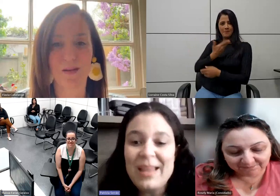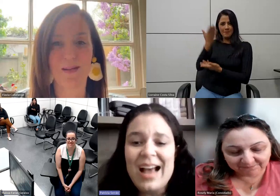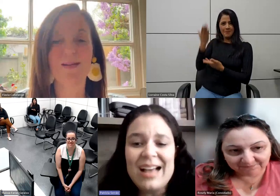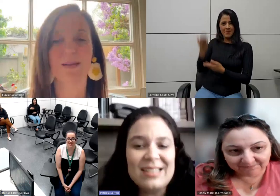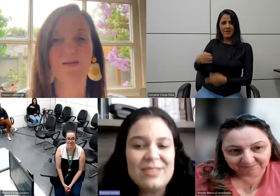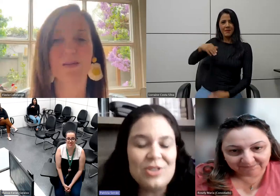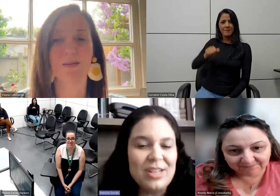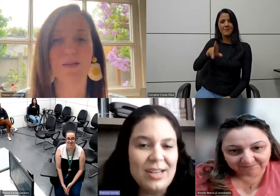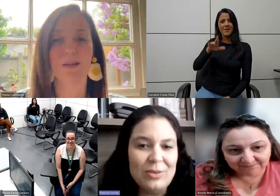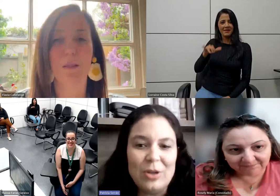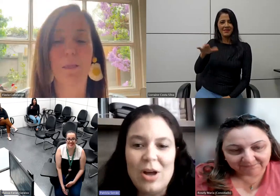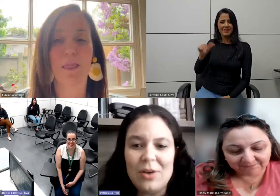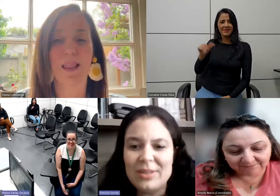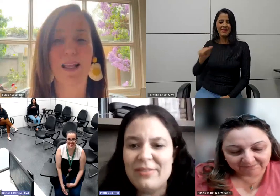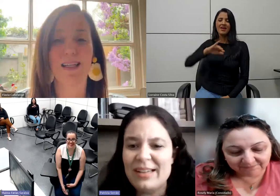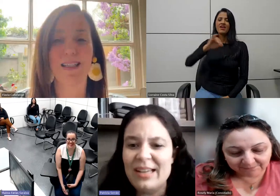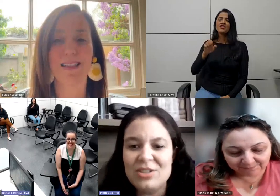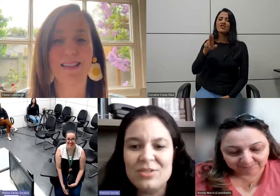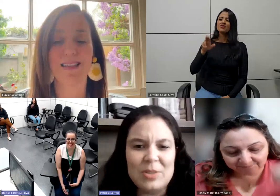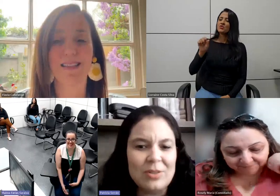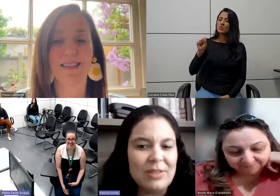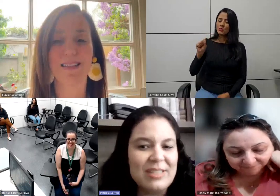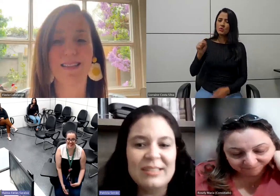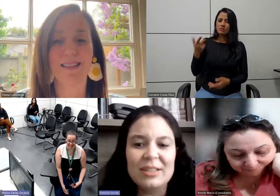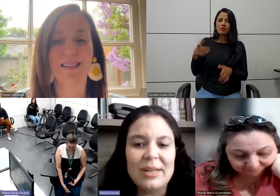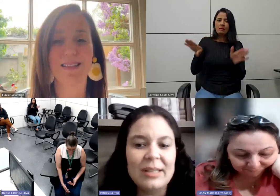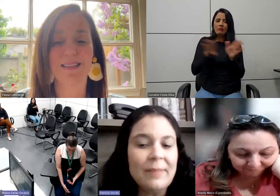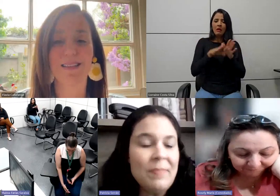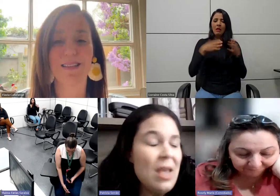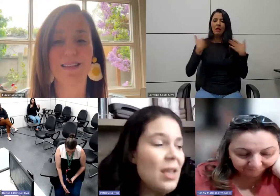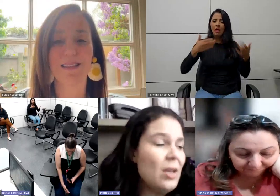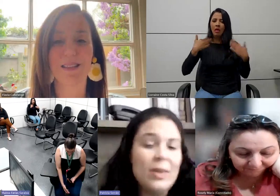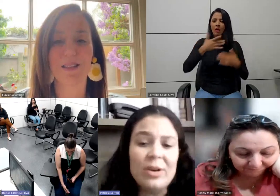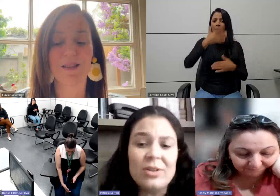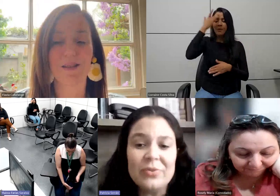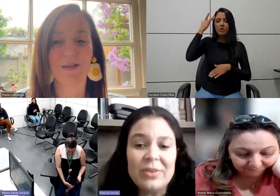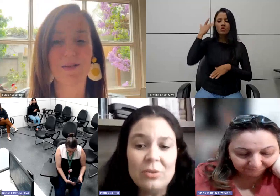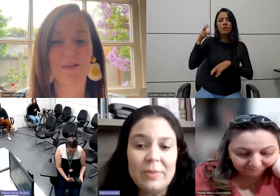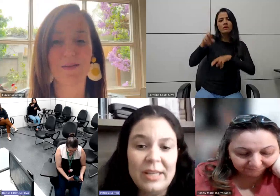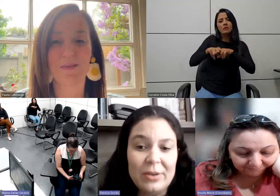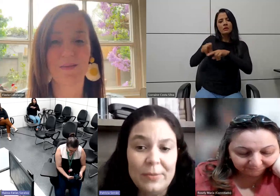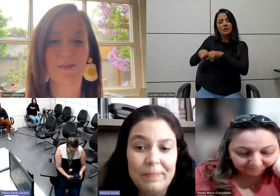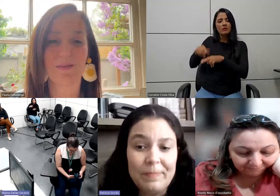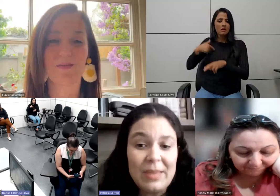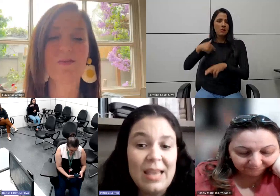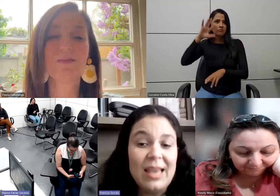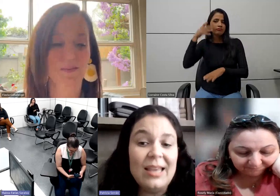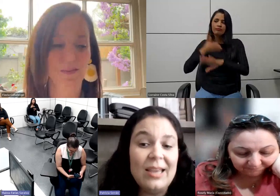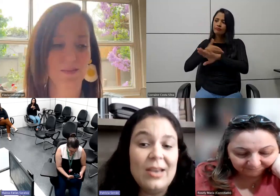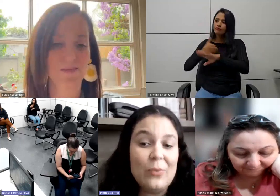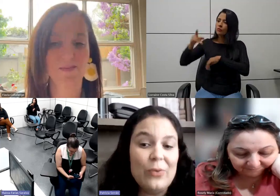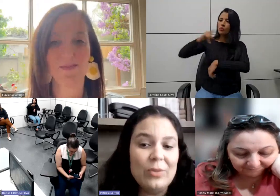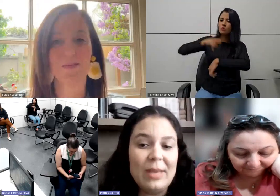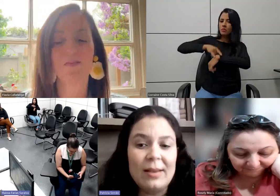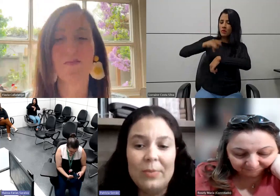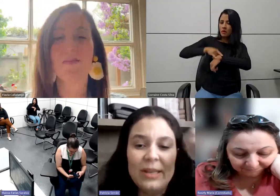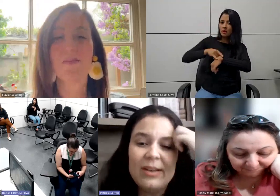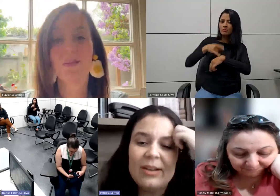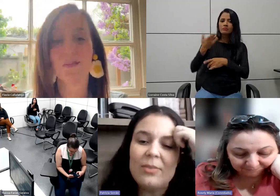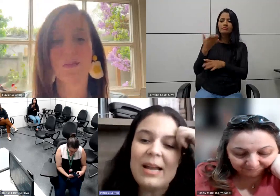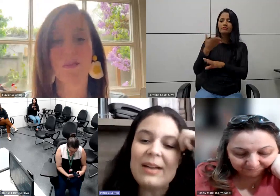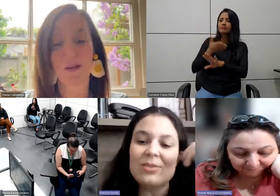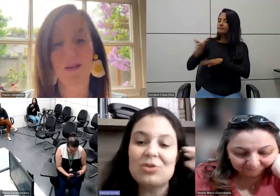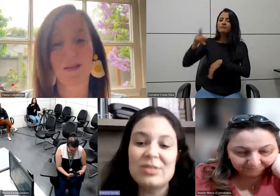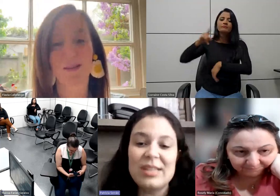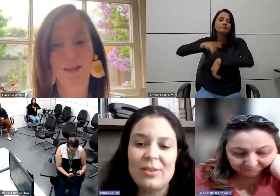de Jesus, assim que eu cheguei no bloco, estava quente, o pessoal estava sentando ainda, e eu resolvi ir no banheiro, e eu fui no